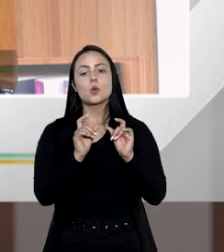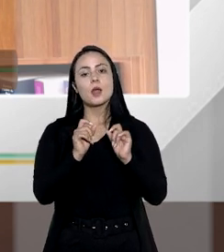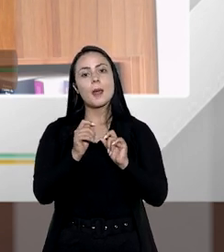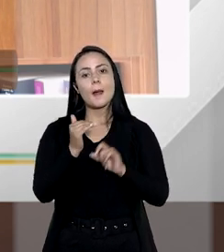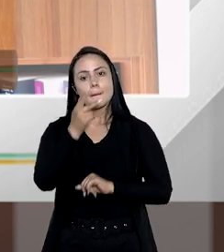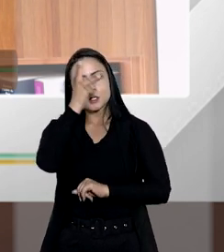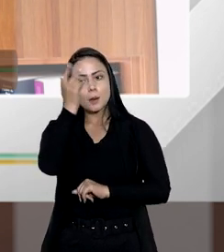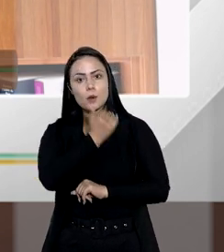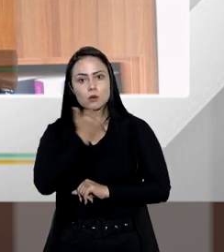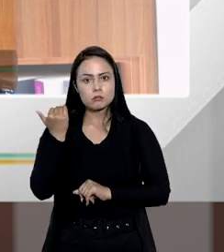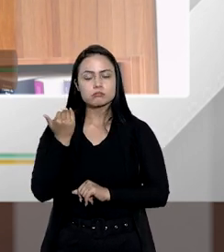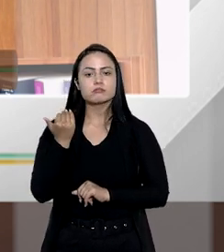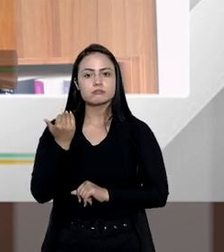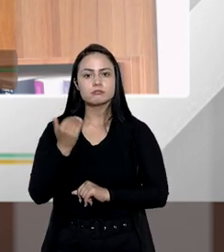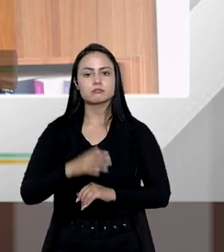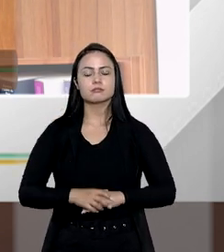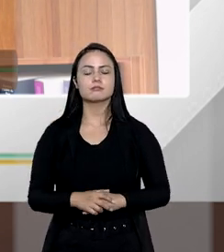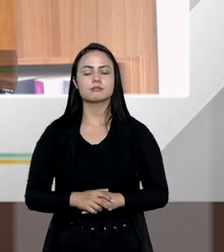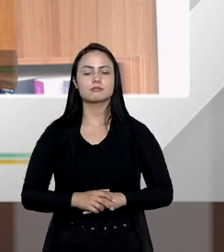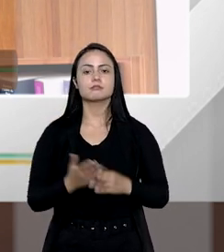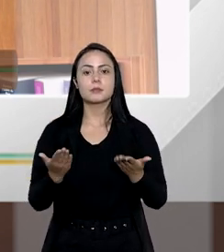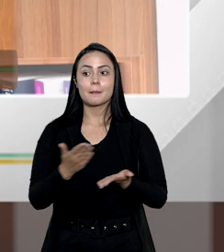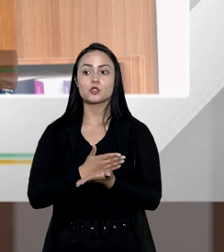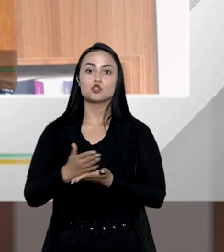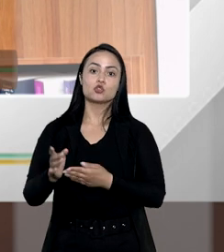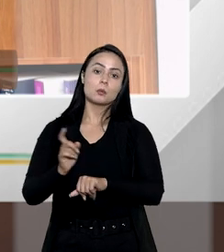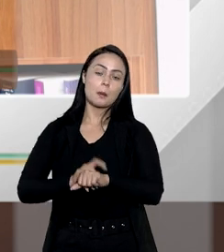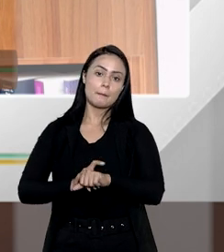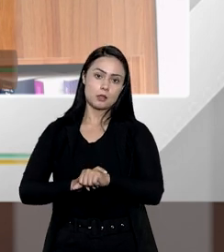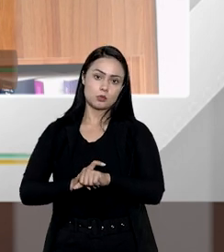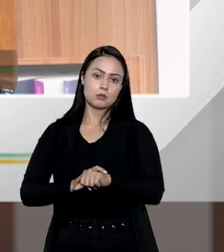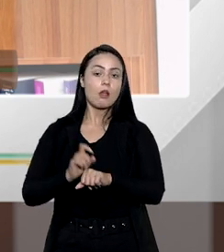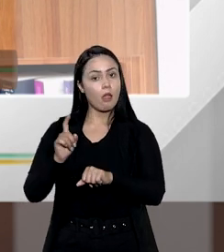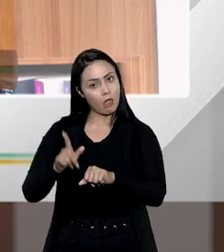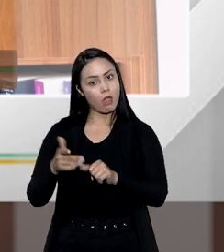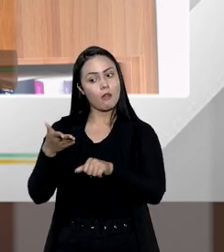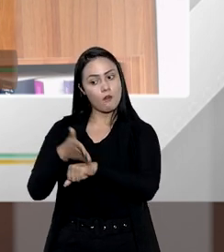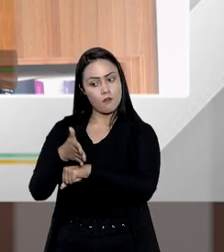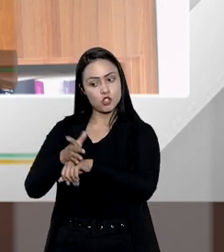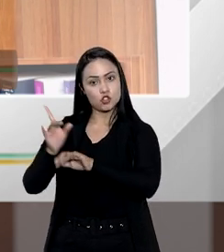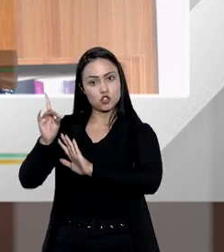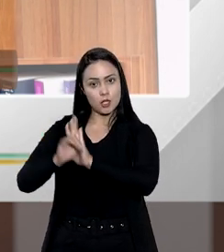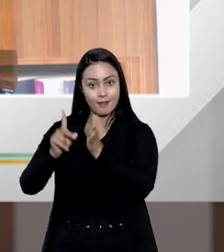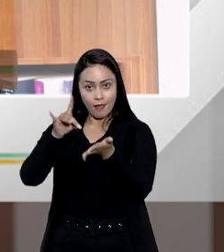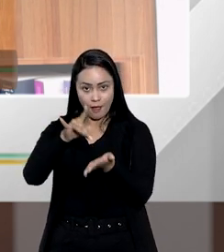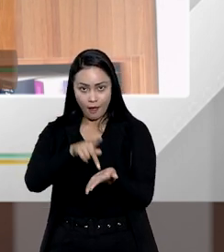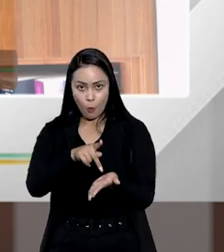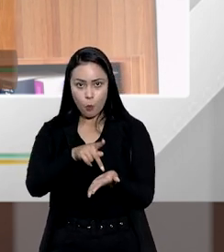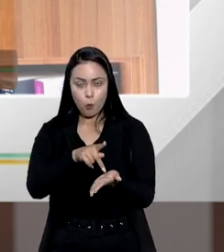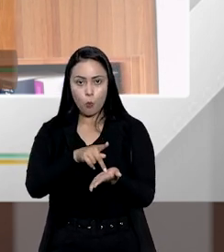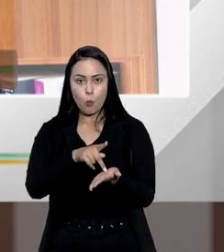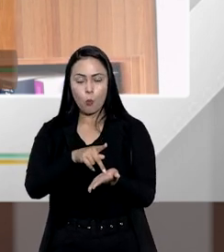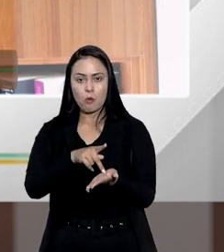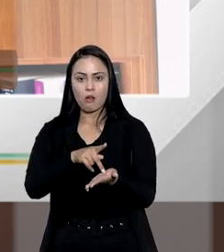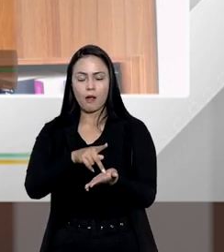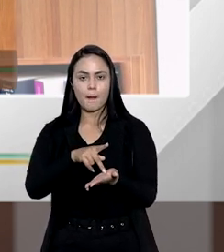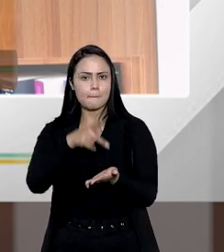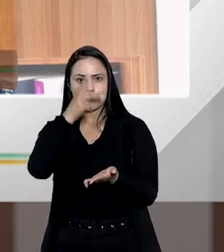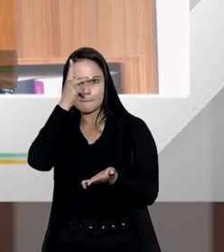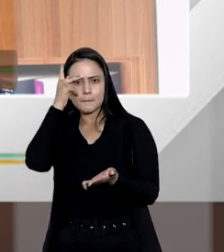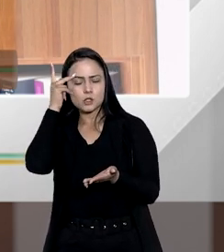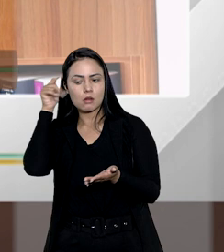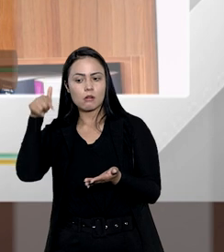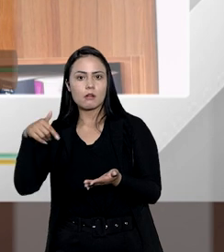com o falecido ou com a falecida e a partir do momento que é deferido esse direito real o viúvo ou a